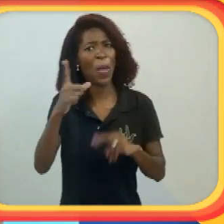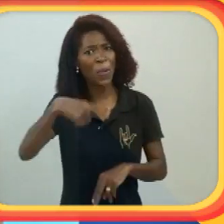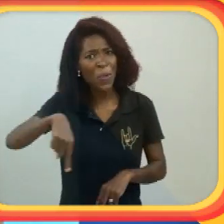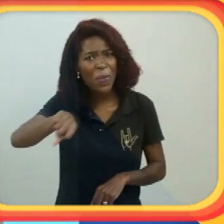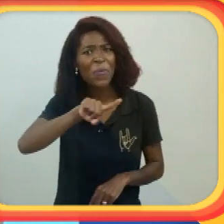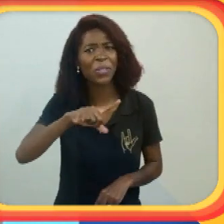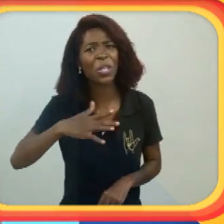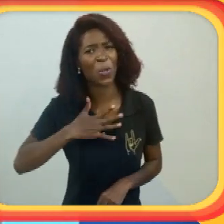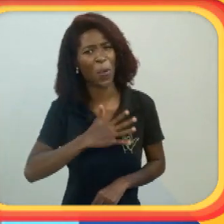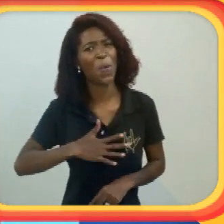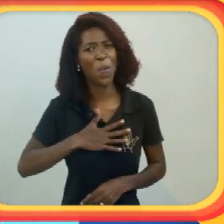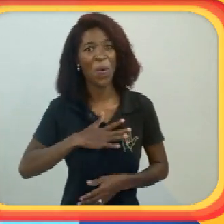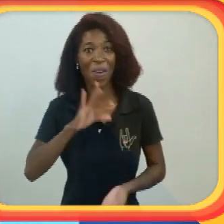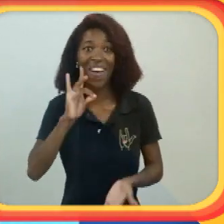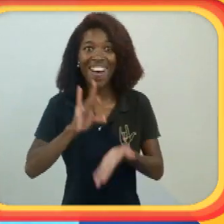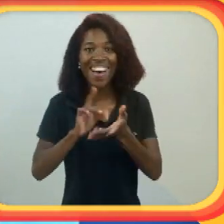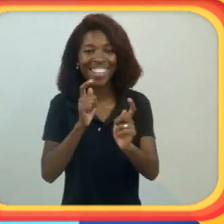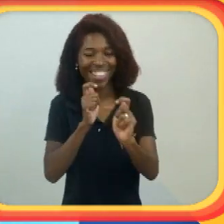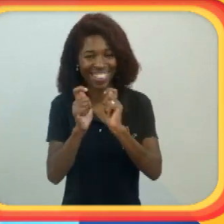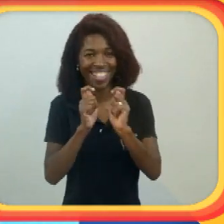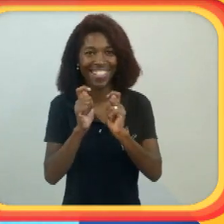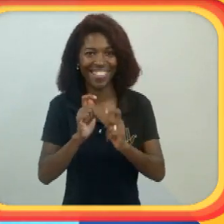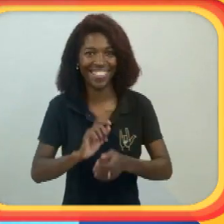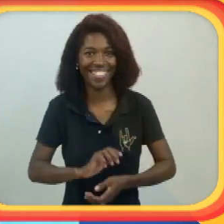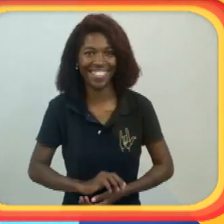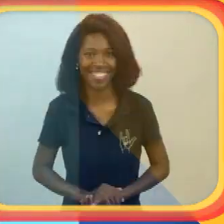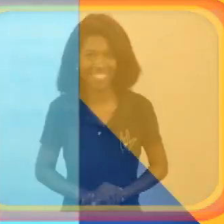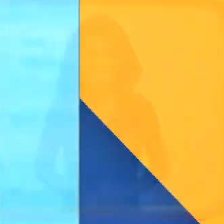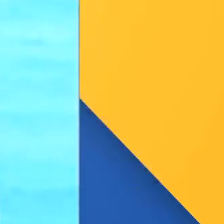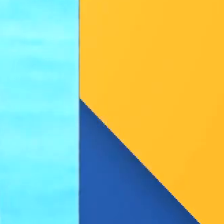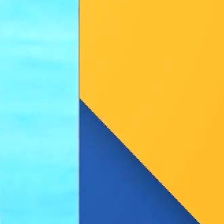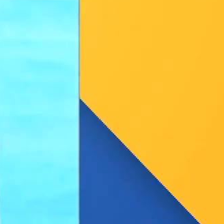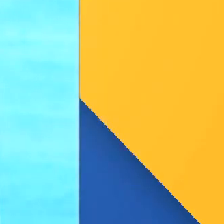Espero que vocês tenham gostado da entrevista.